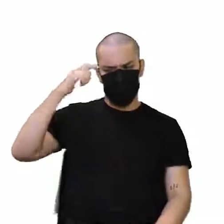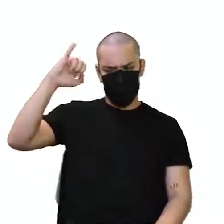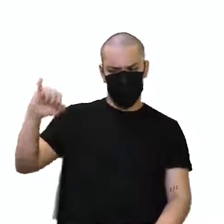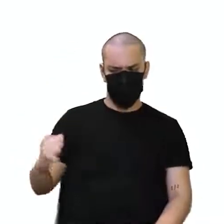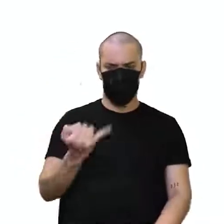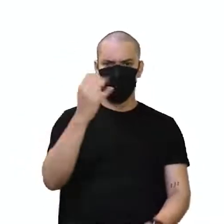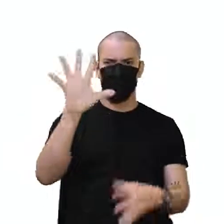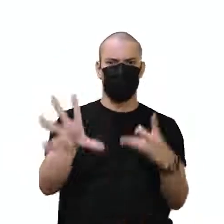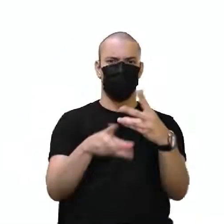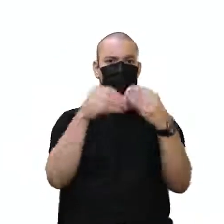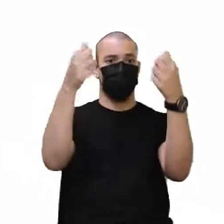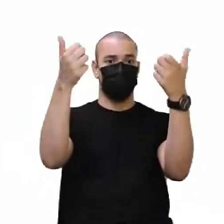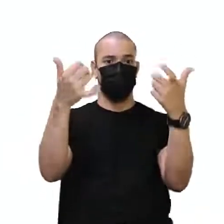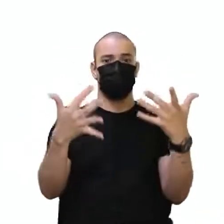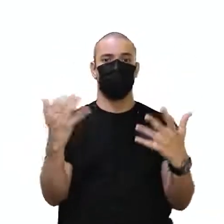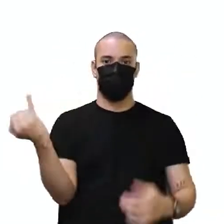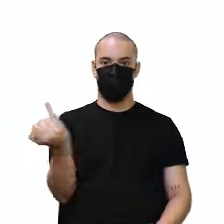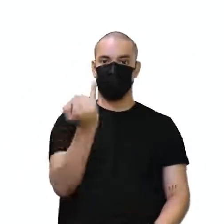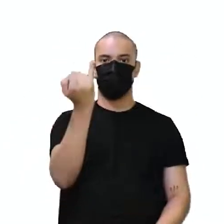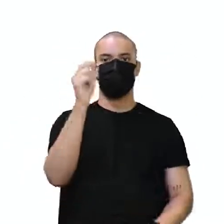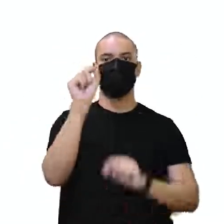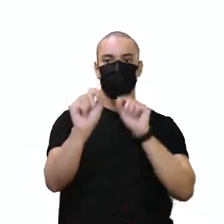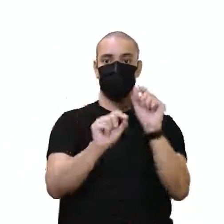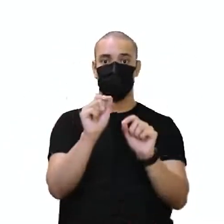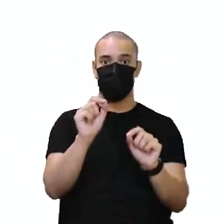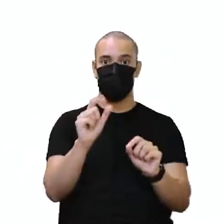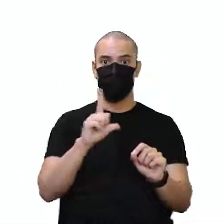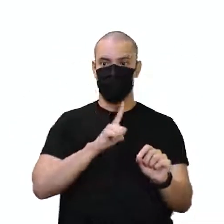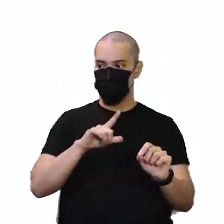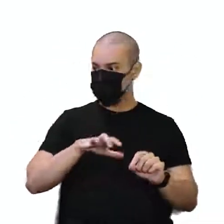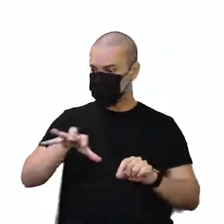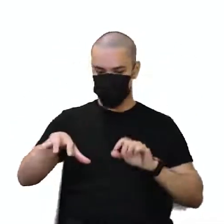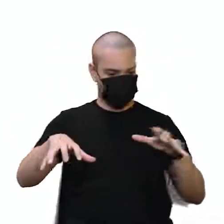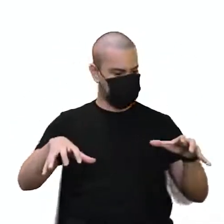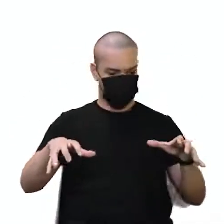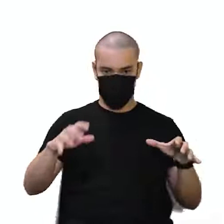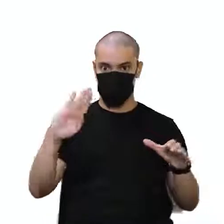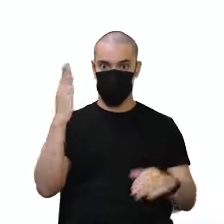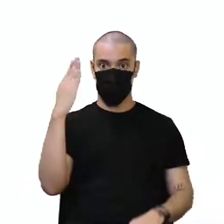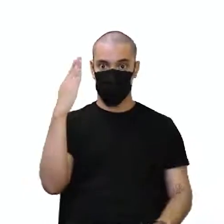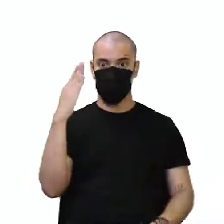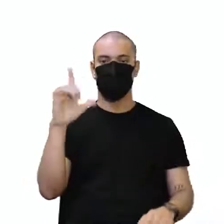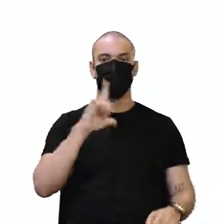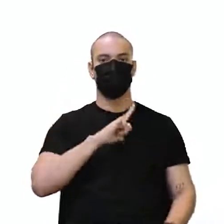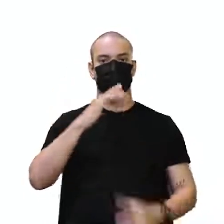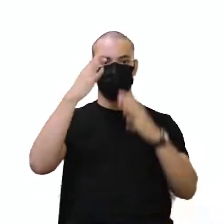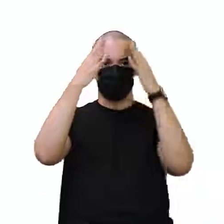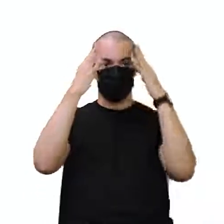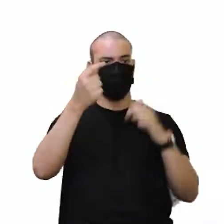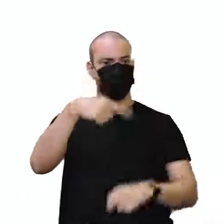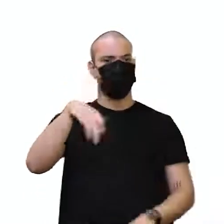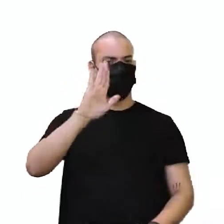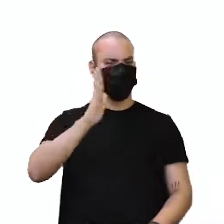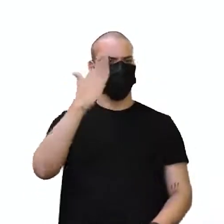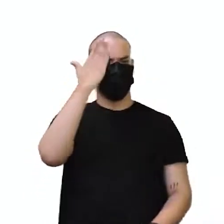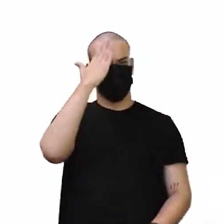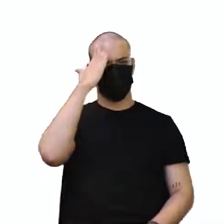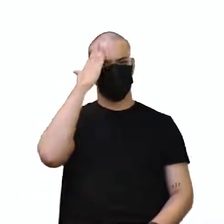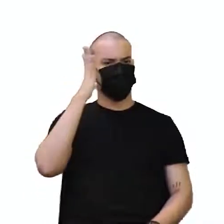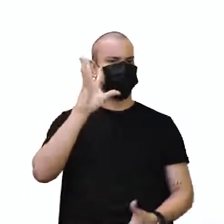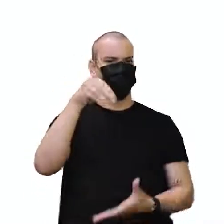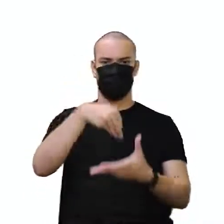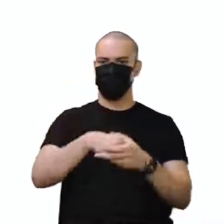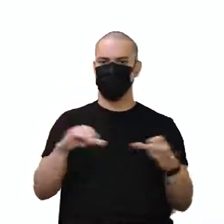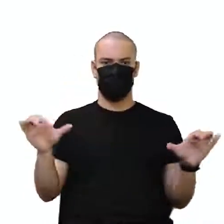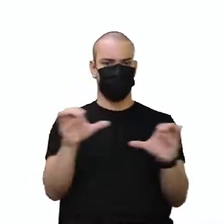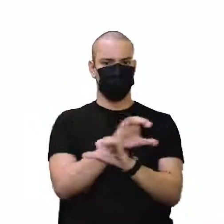abordar a importância de um dos ramos da biologia. Eu tenho certeza que você já está com ele afiado aí na boca, né?